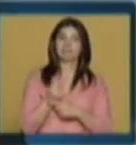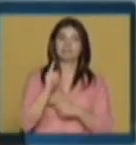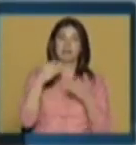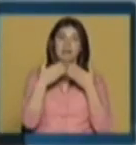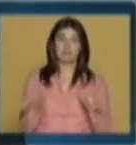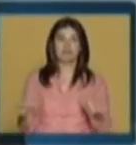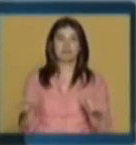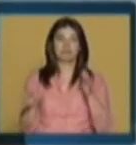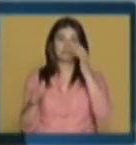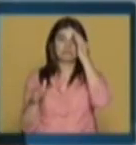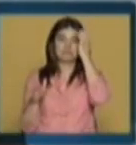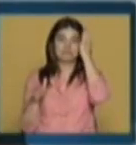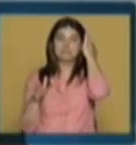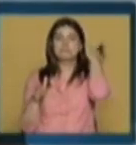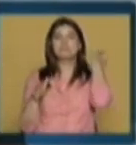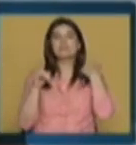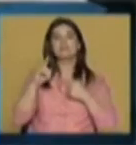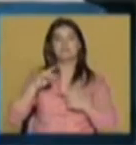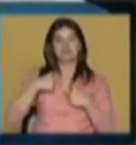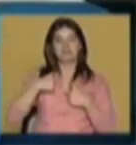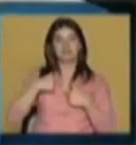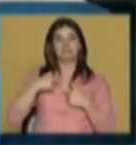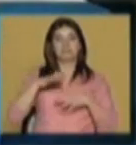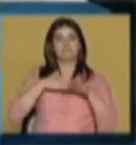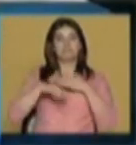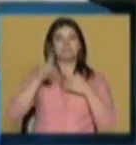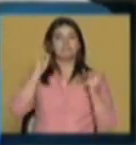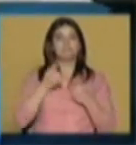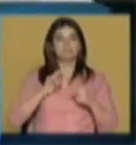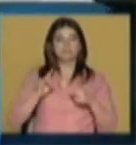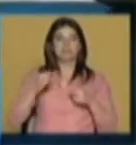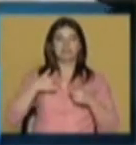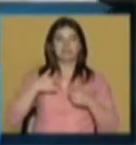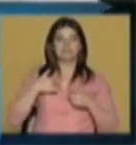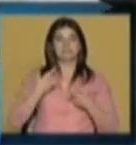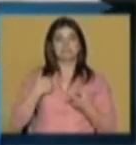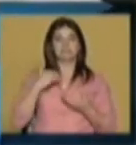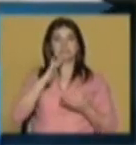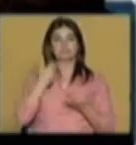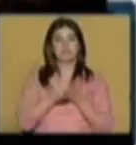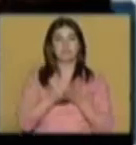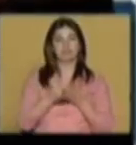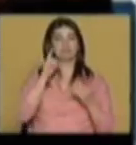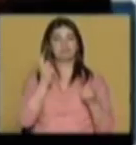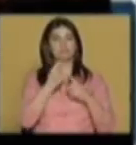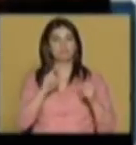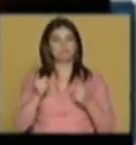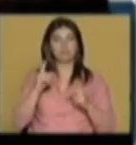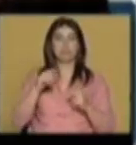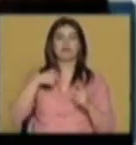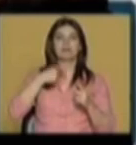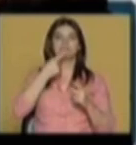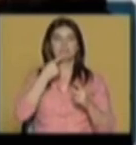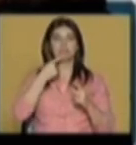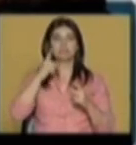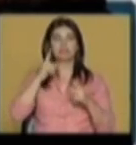como primeiro receptor, o próprio executante, não é, a construir nessa tarefa da interpretação uma